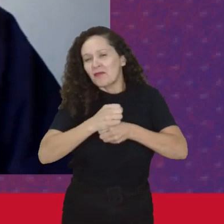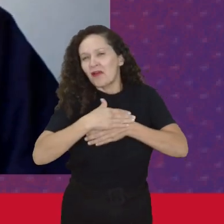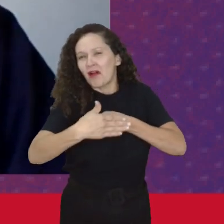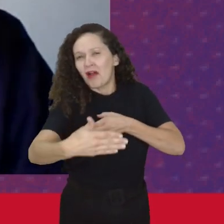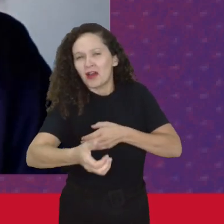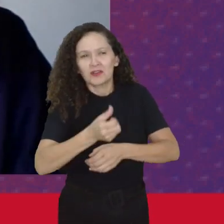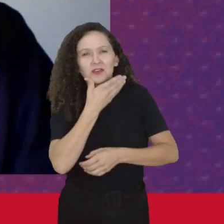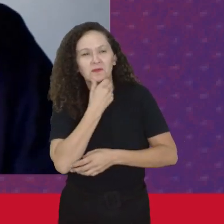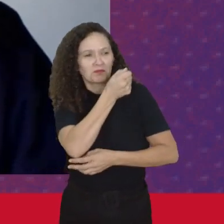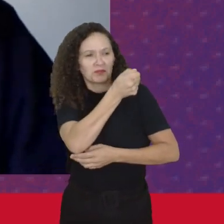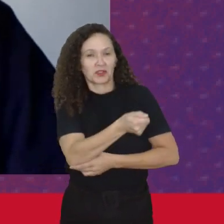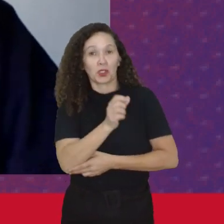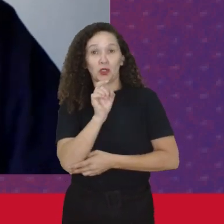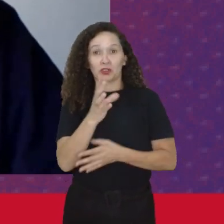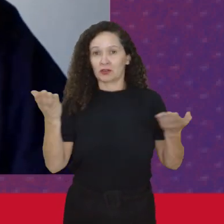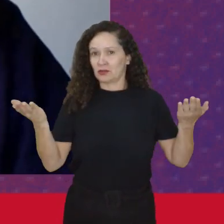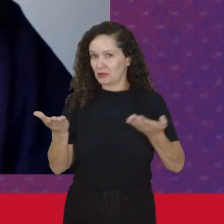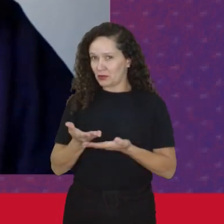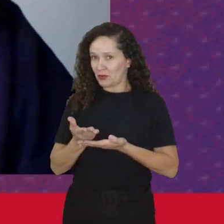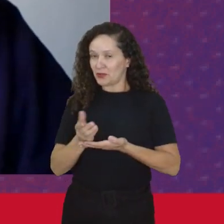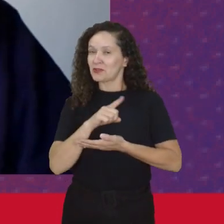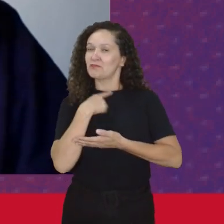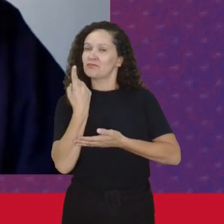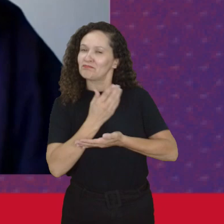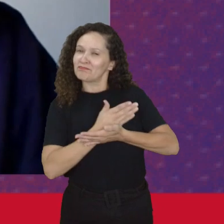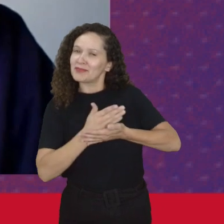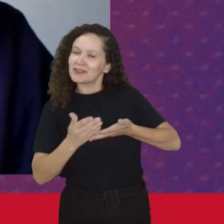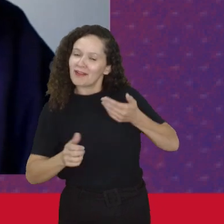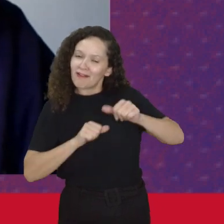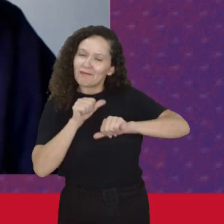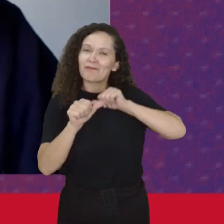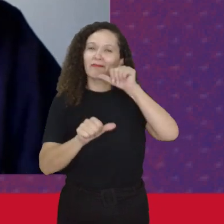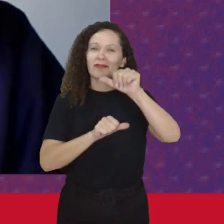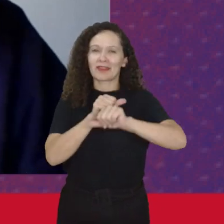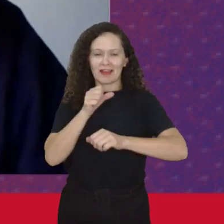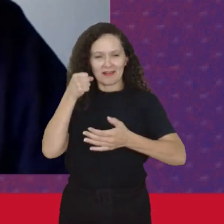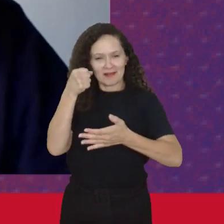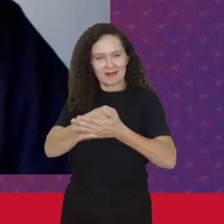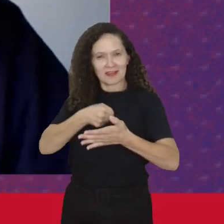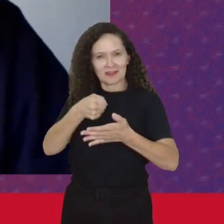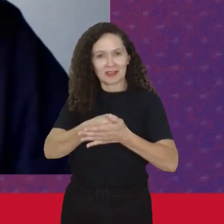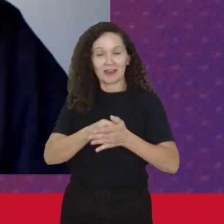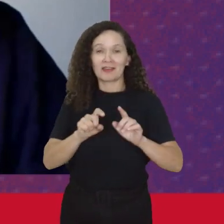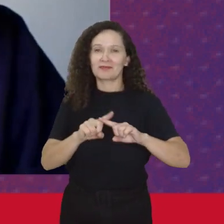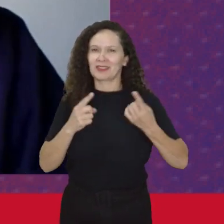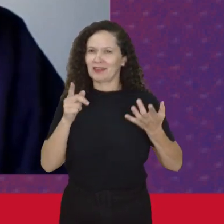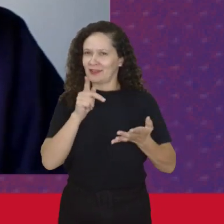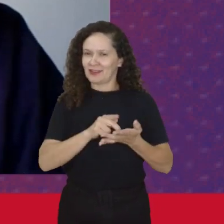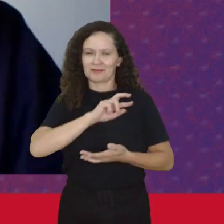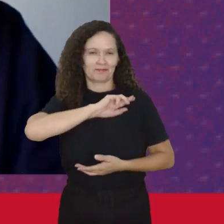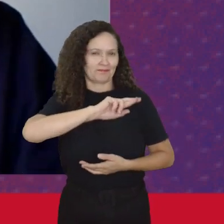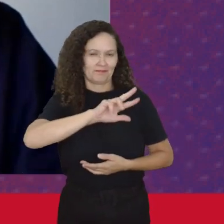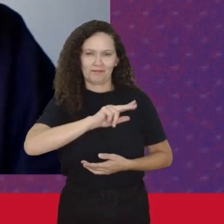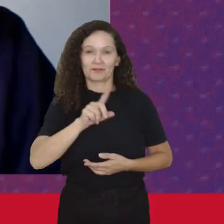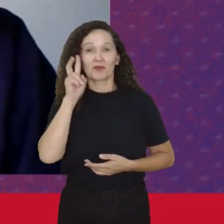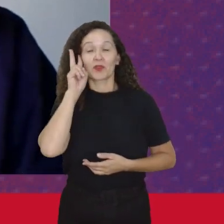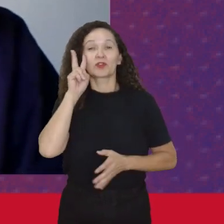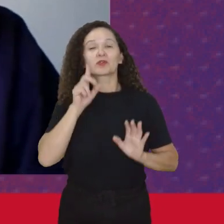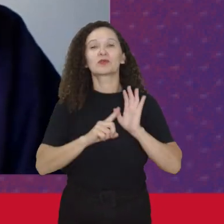milênios de anos E que só recentemente começamos a lutar E na verdade não é isso A história está